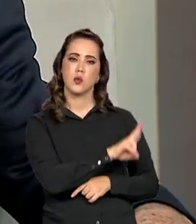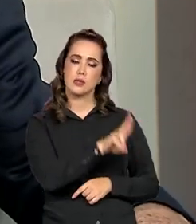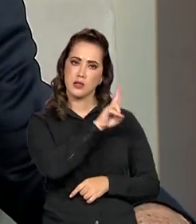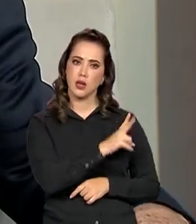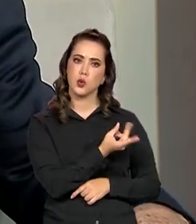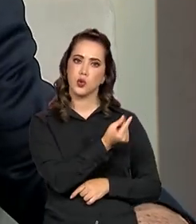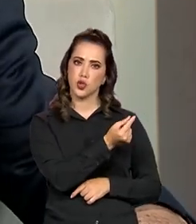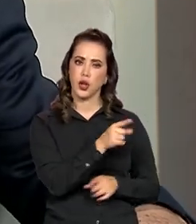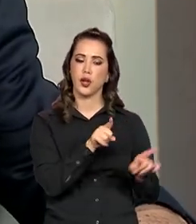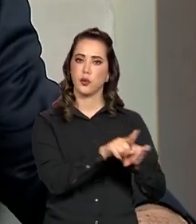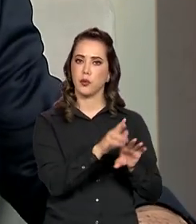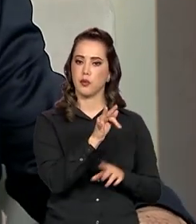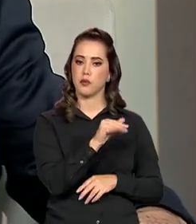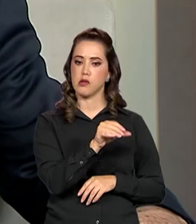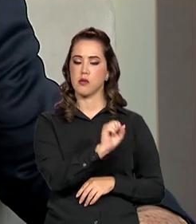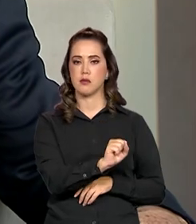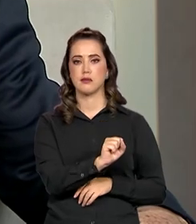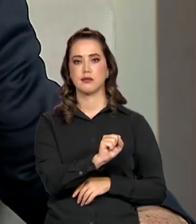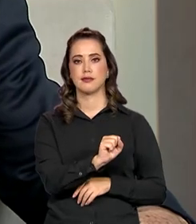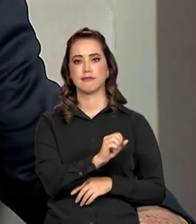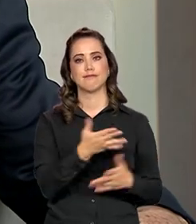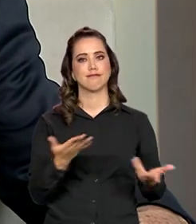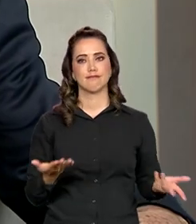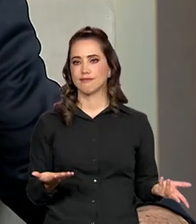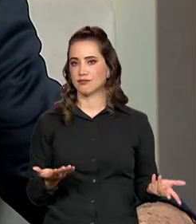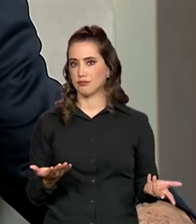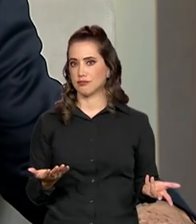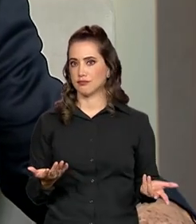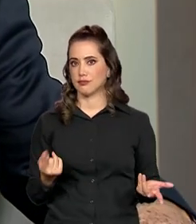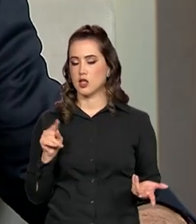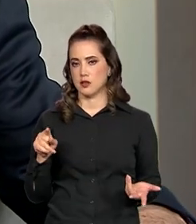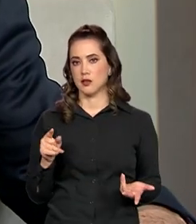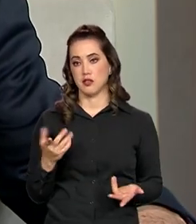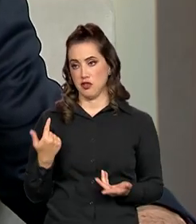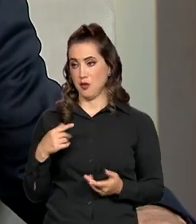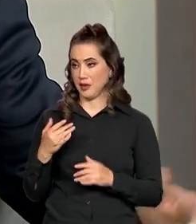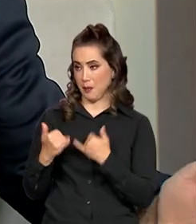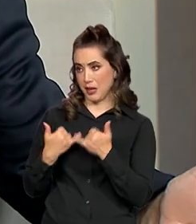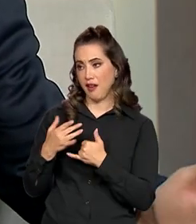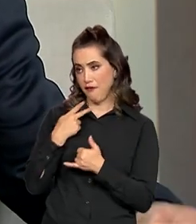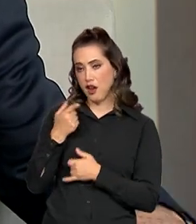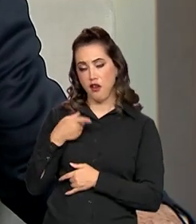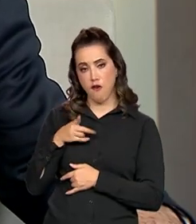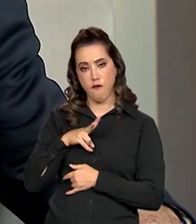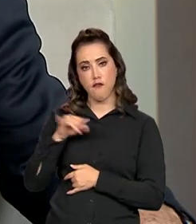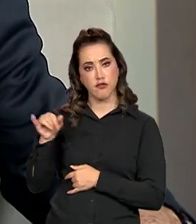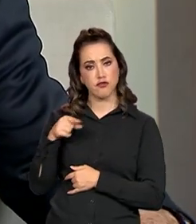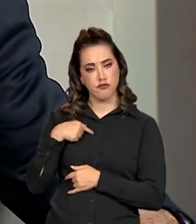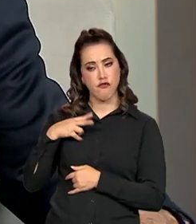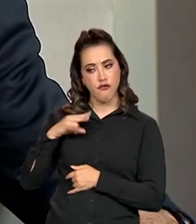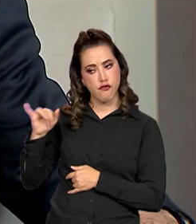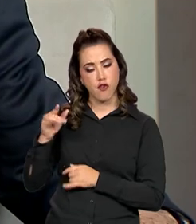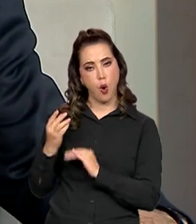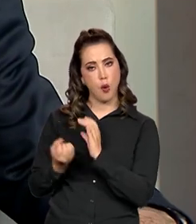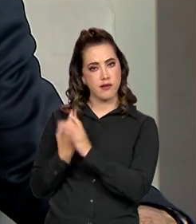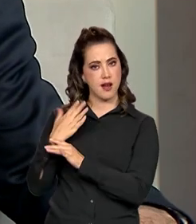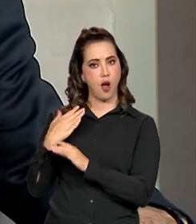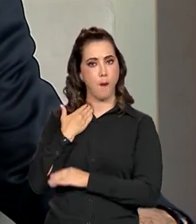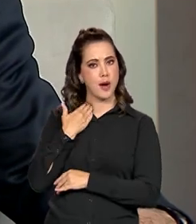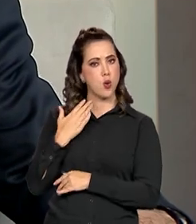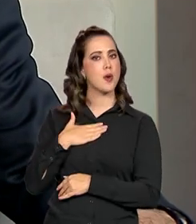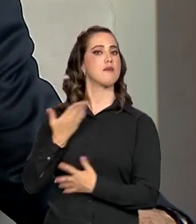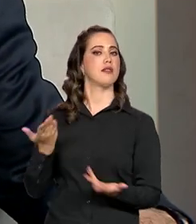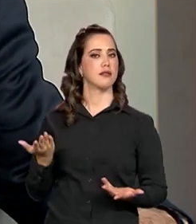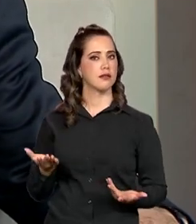de Deus. Lastreado no fundo de garantia. Ou seja, e aí o que acontece? Uma coisa